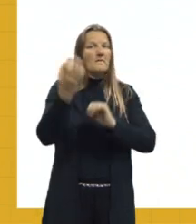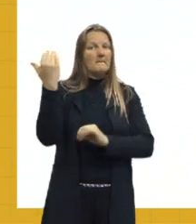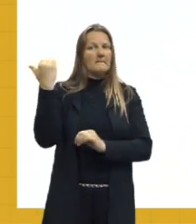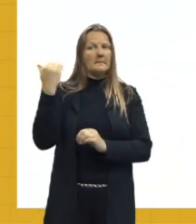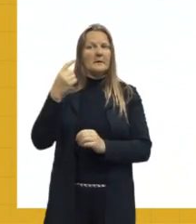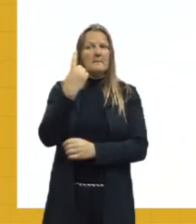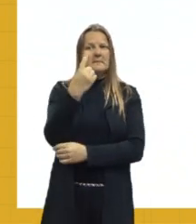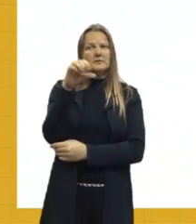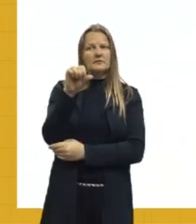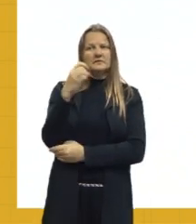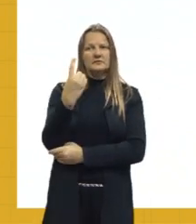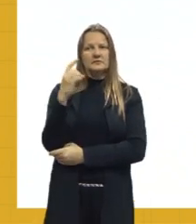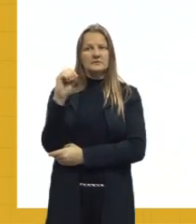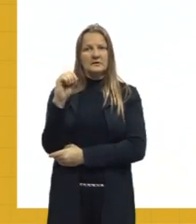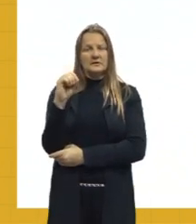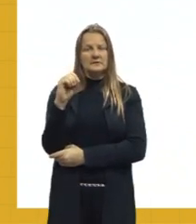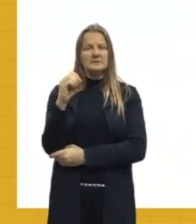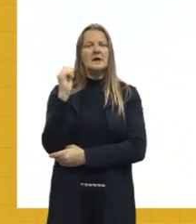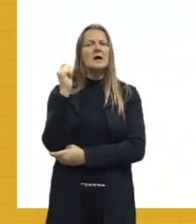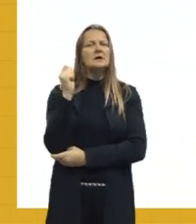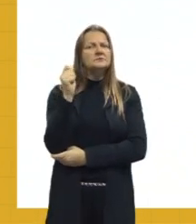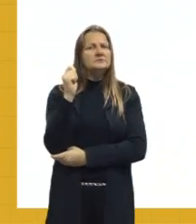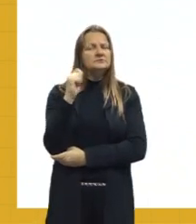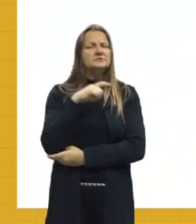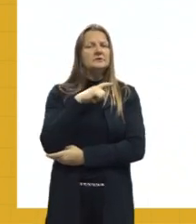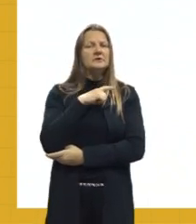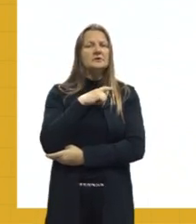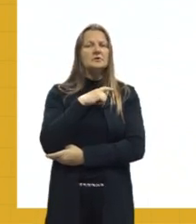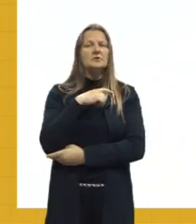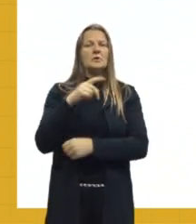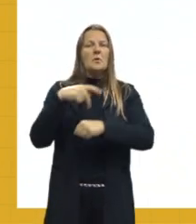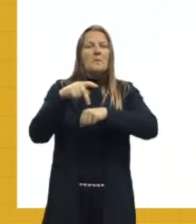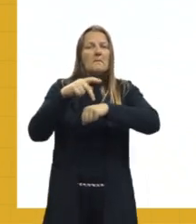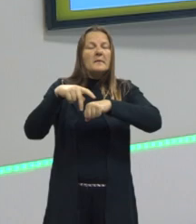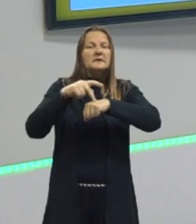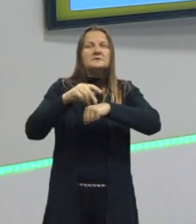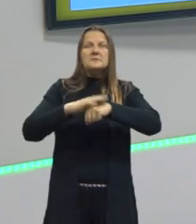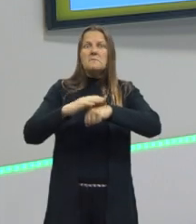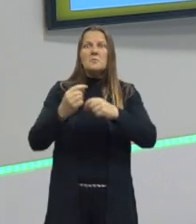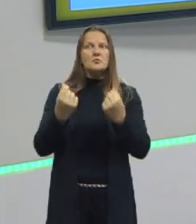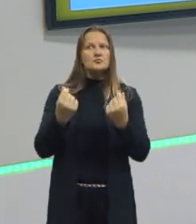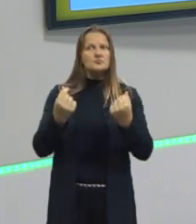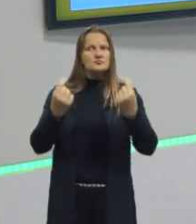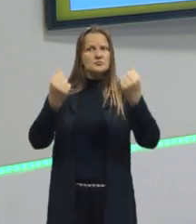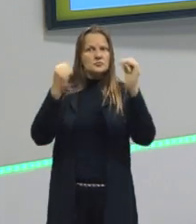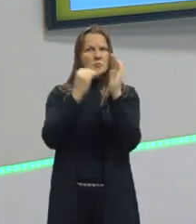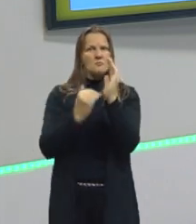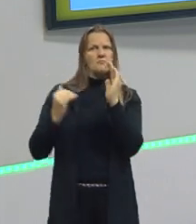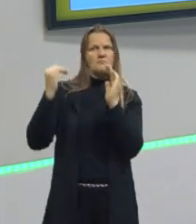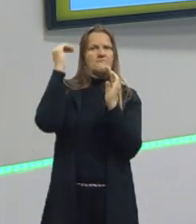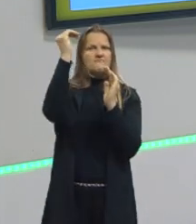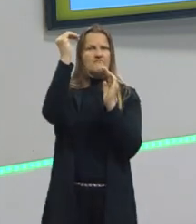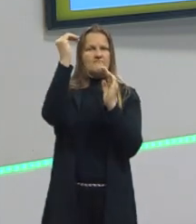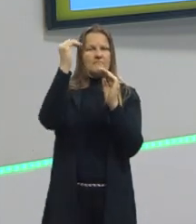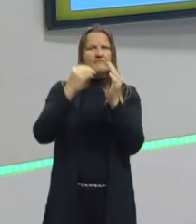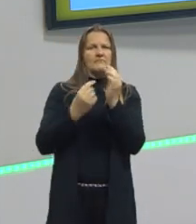mais ou menos, a Argentina era um país, um dos países mais ricos do mundo, né, eles tinham,